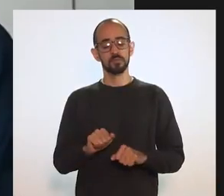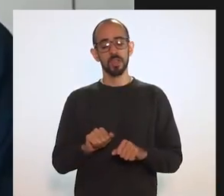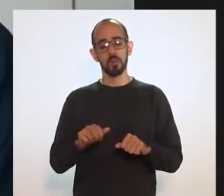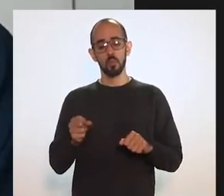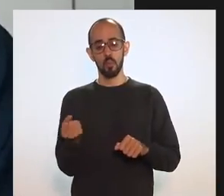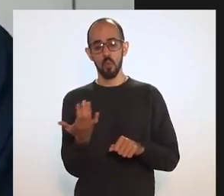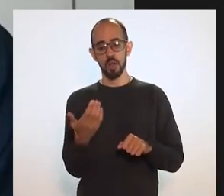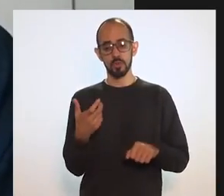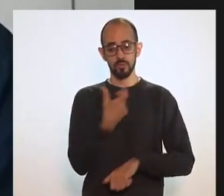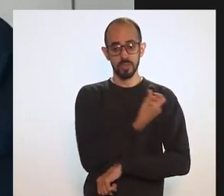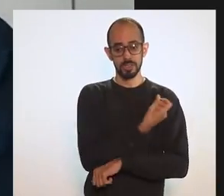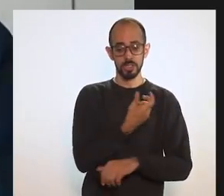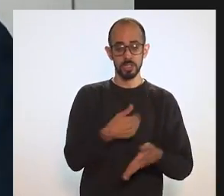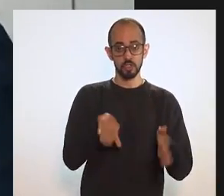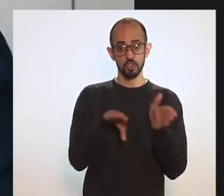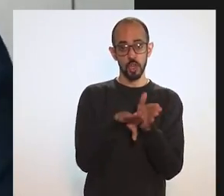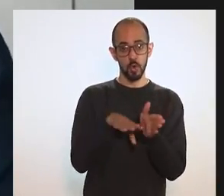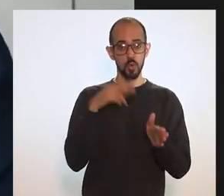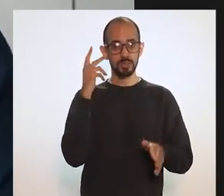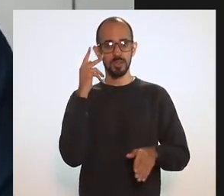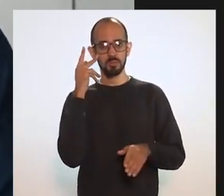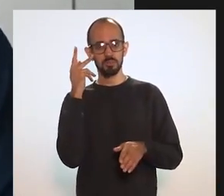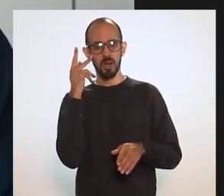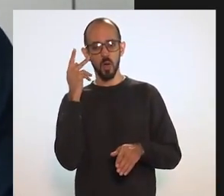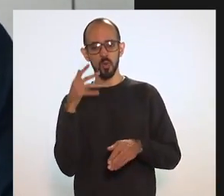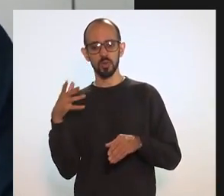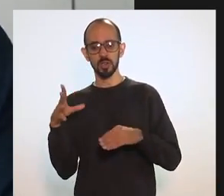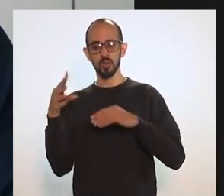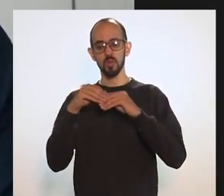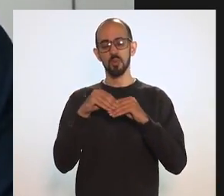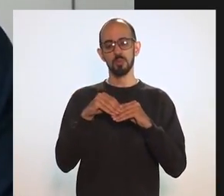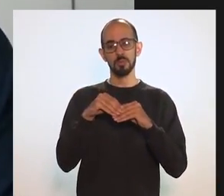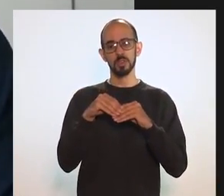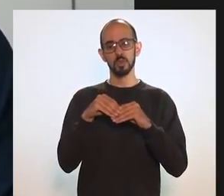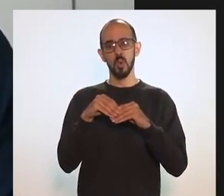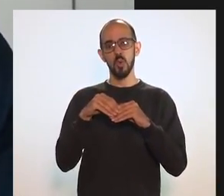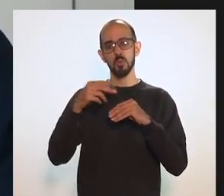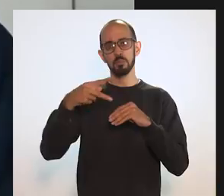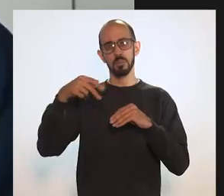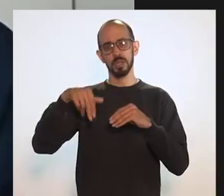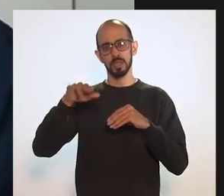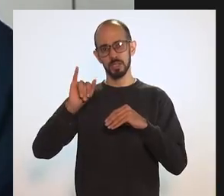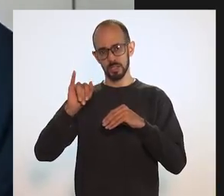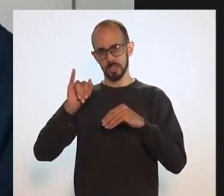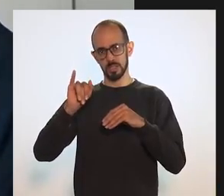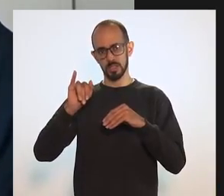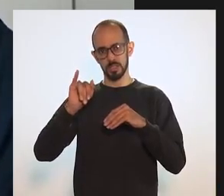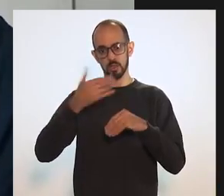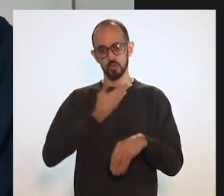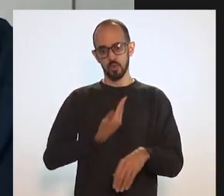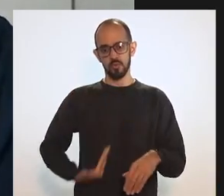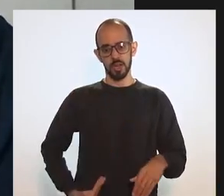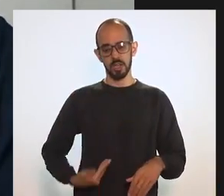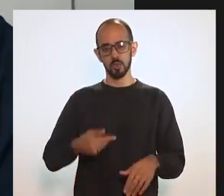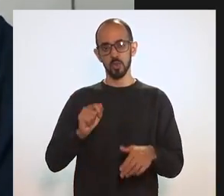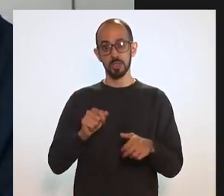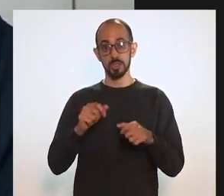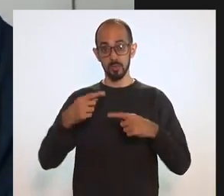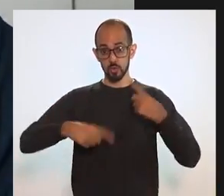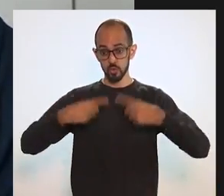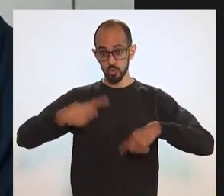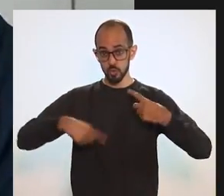a São Paulo, o governo federal foi e assimilou ao Plano Nacional de Imunização. Os governadores hoje estavam